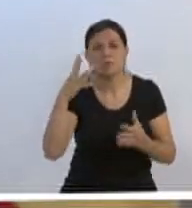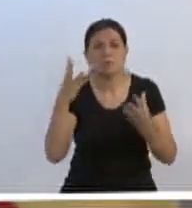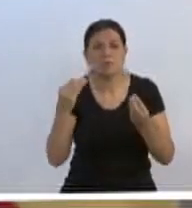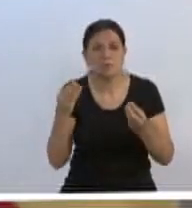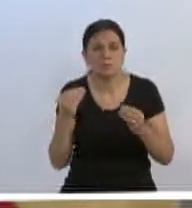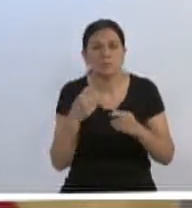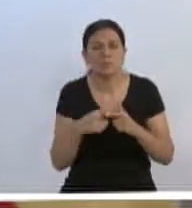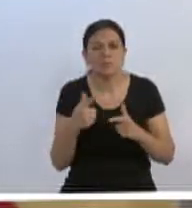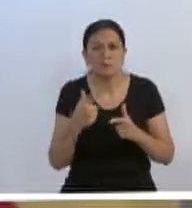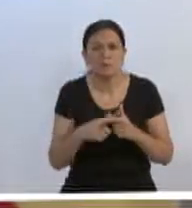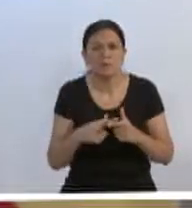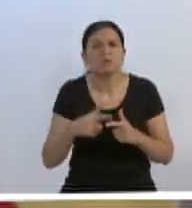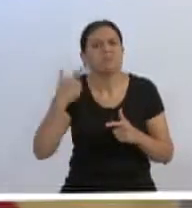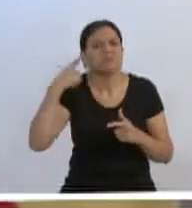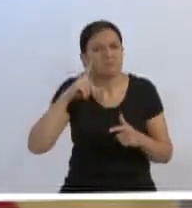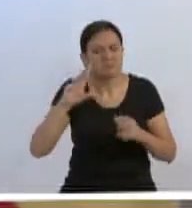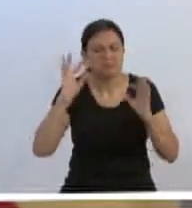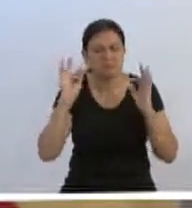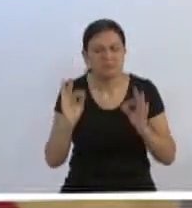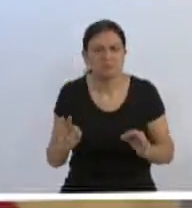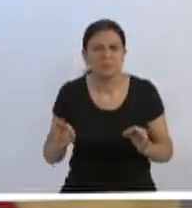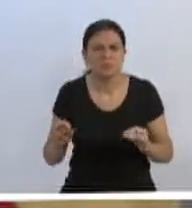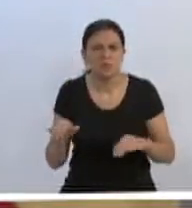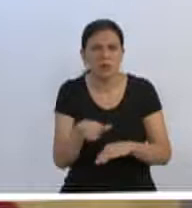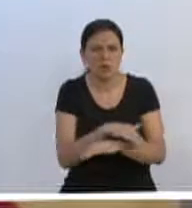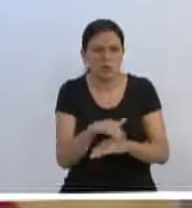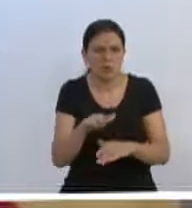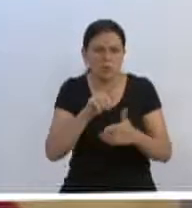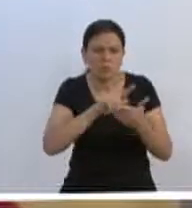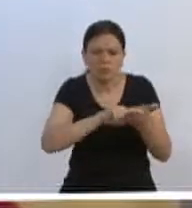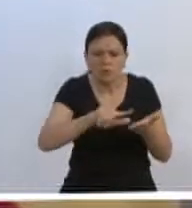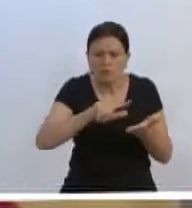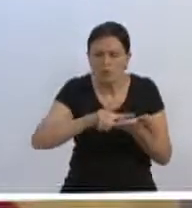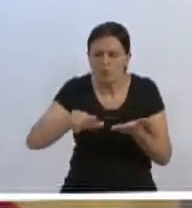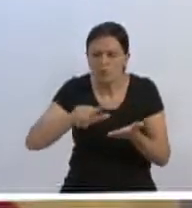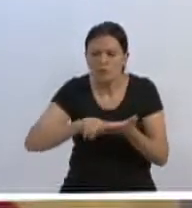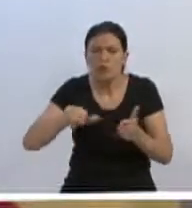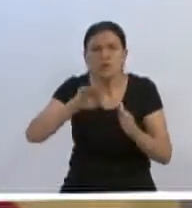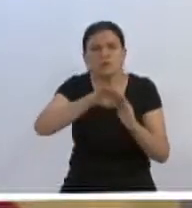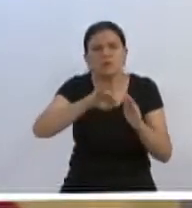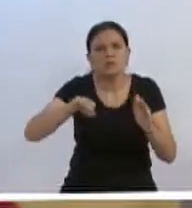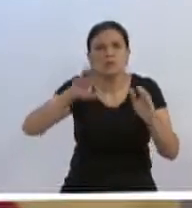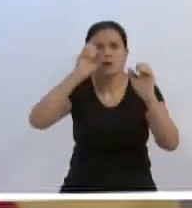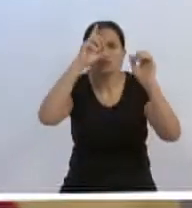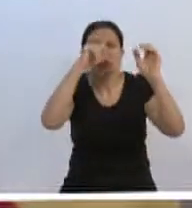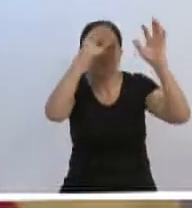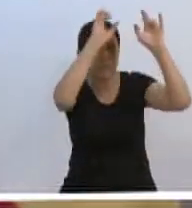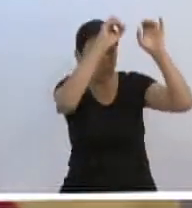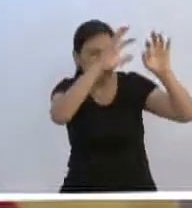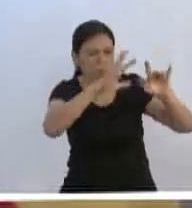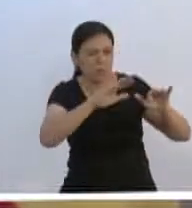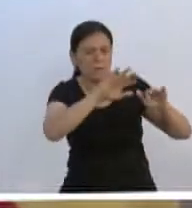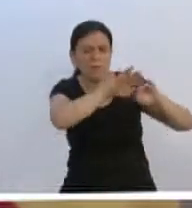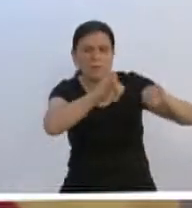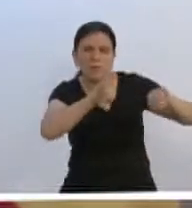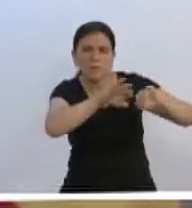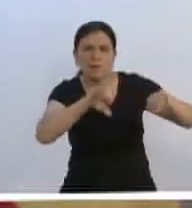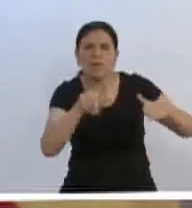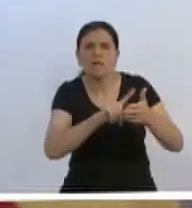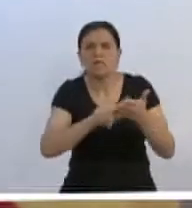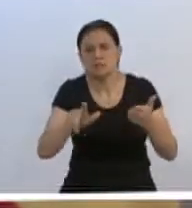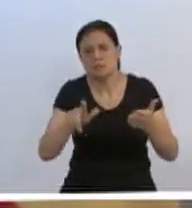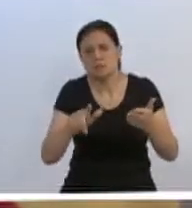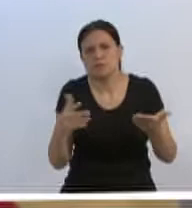iam sendo solucionados, desobstrução das ruas, manutenções, retiradas de barreiras de árvores, caídas sobre as vias públicas, enfim. Até,